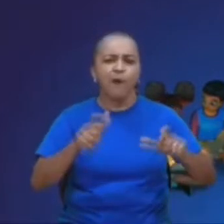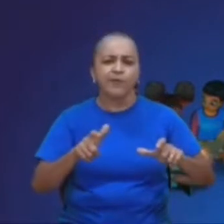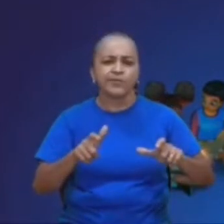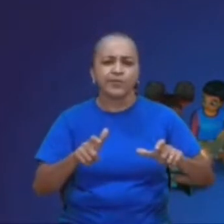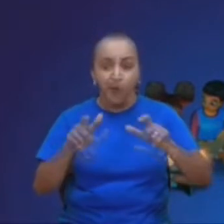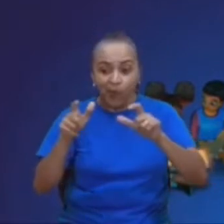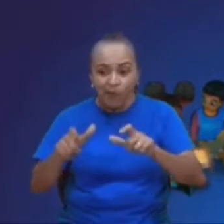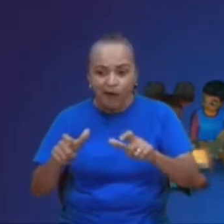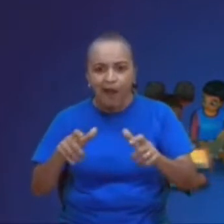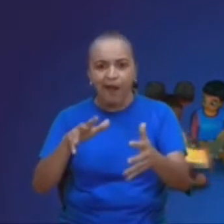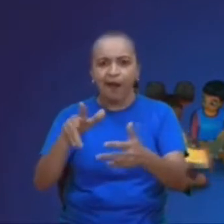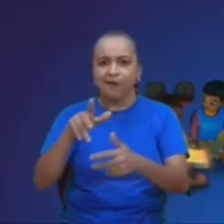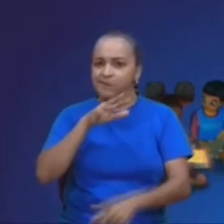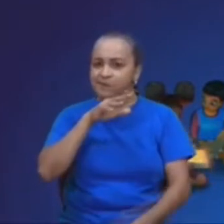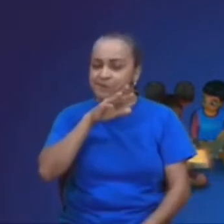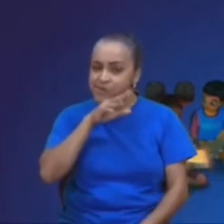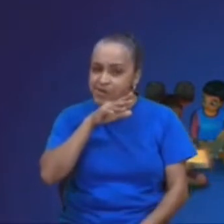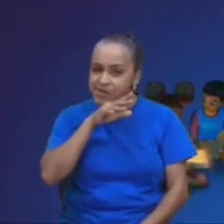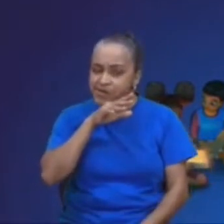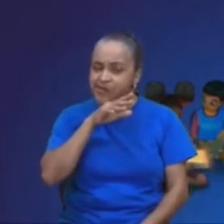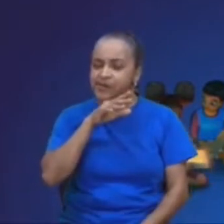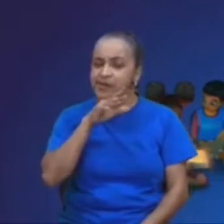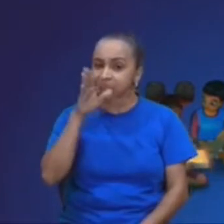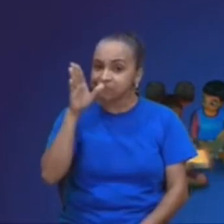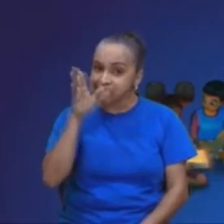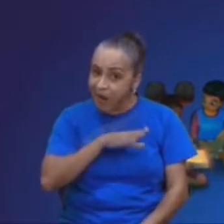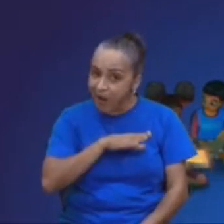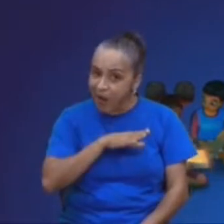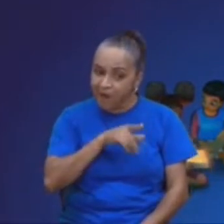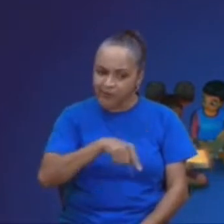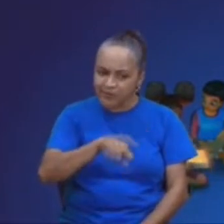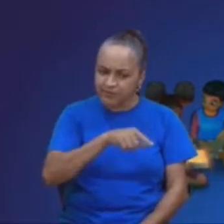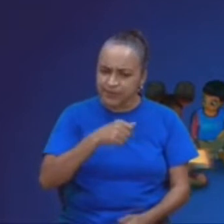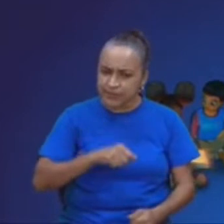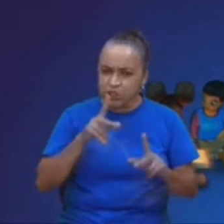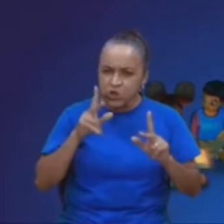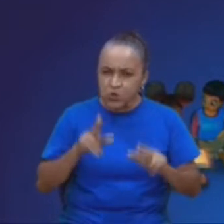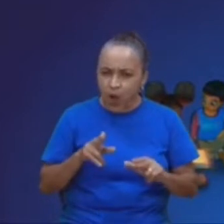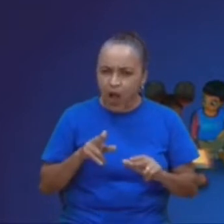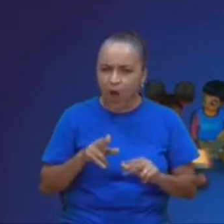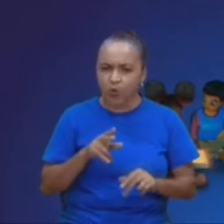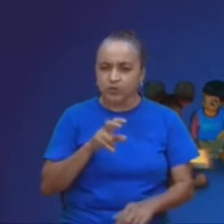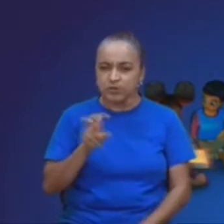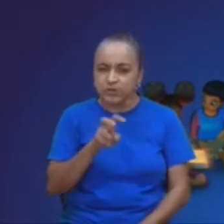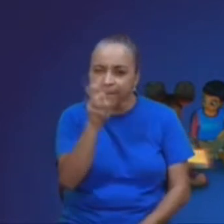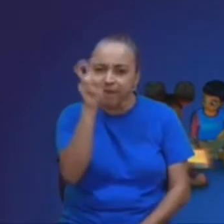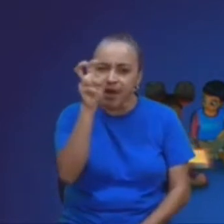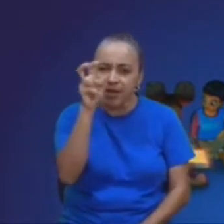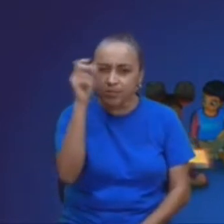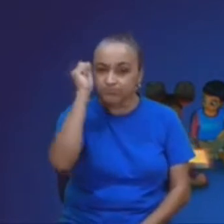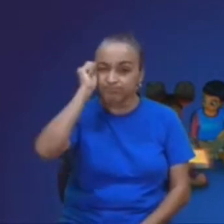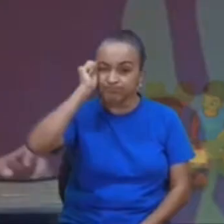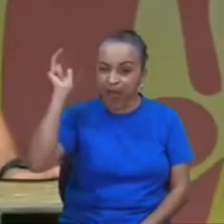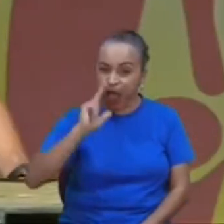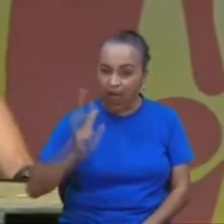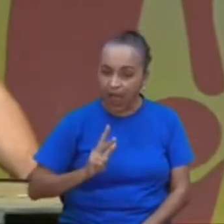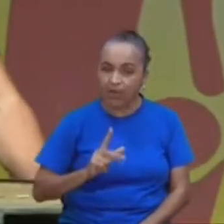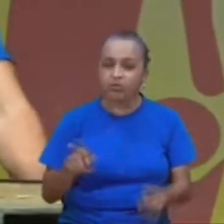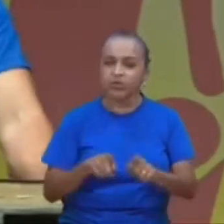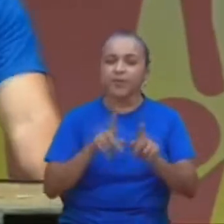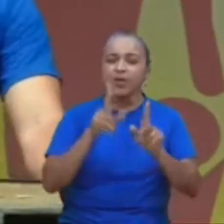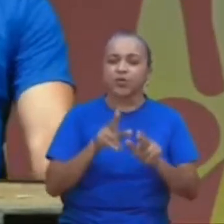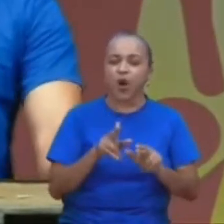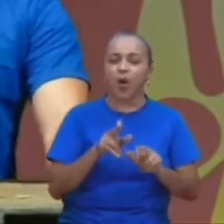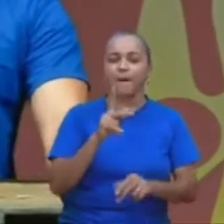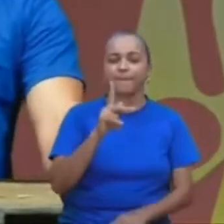portanto, sejam prudentes, como as serpentes, e simples, como as pombas, essa palavra prudente, foi traduzida na NVI